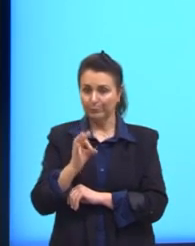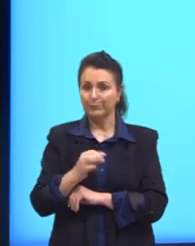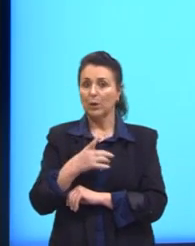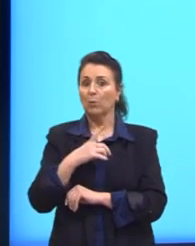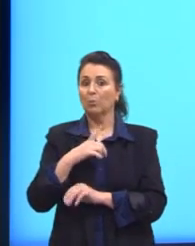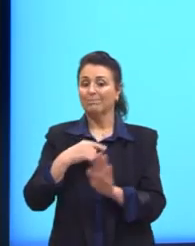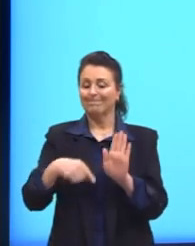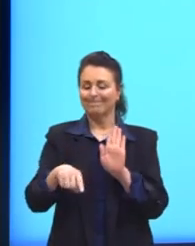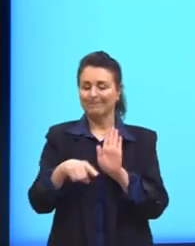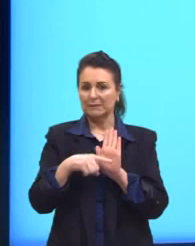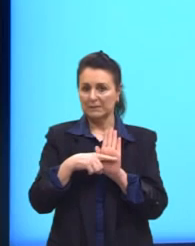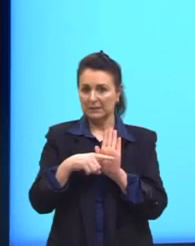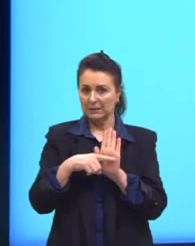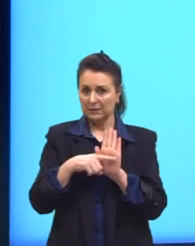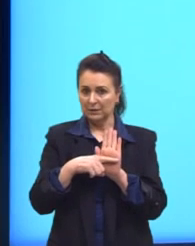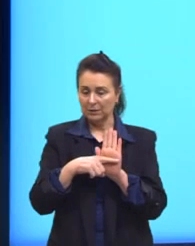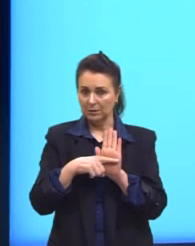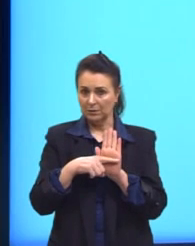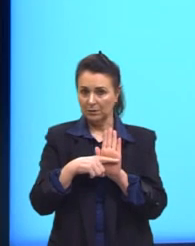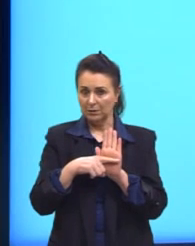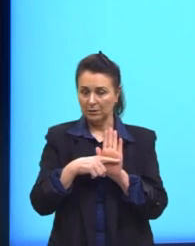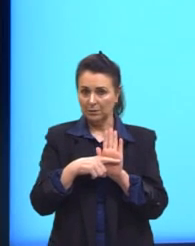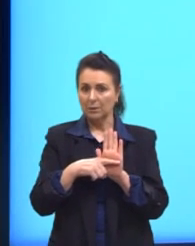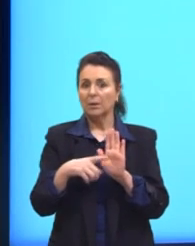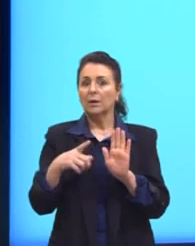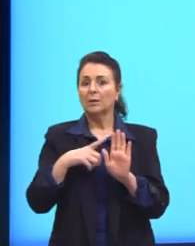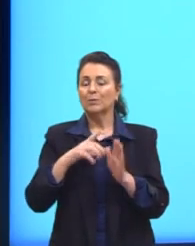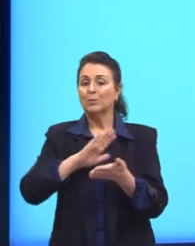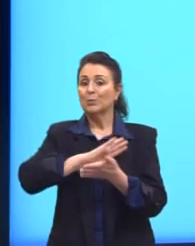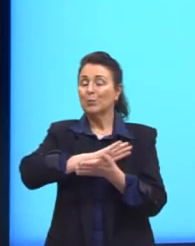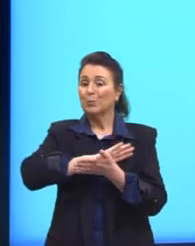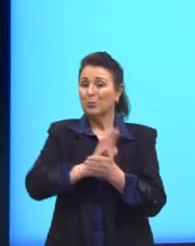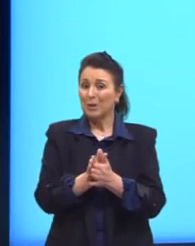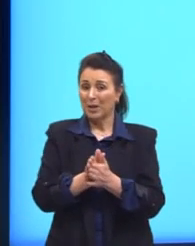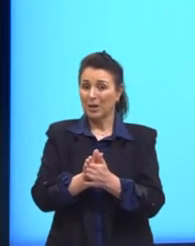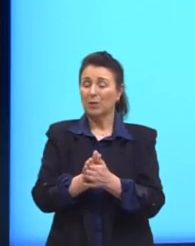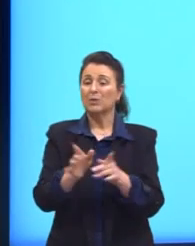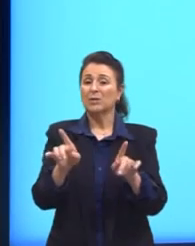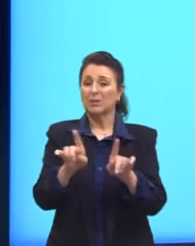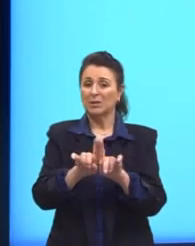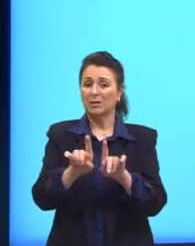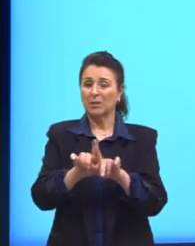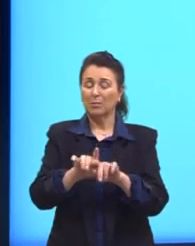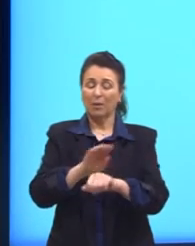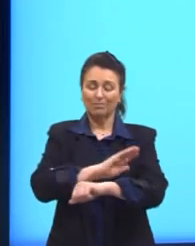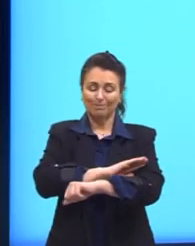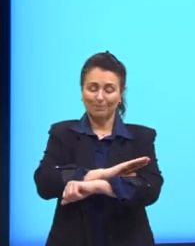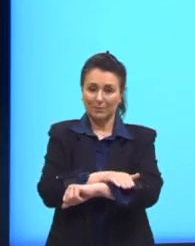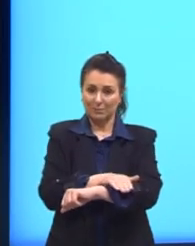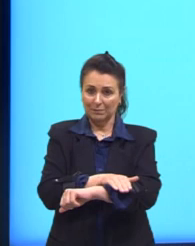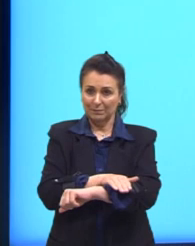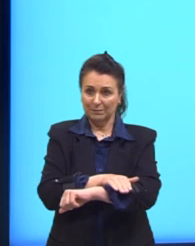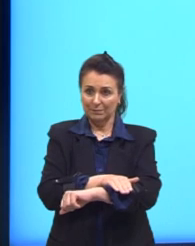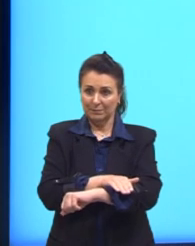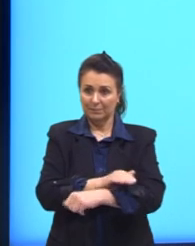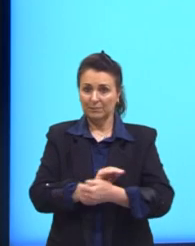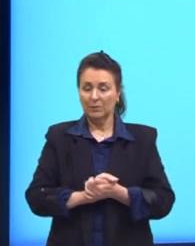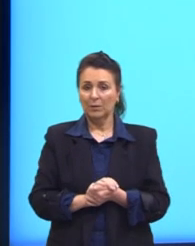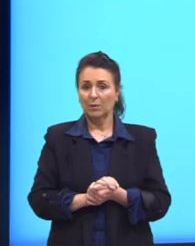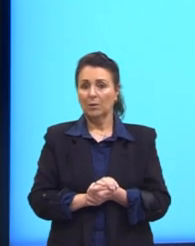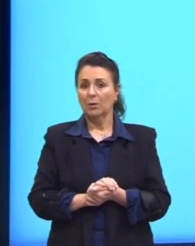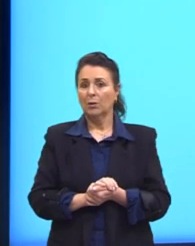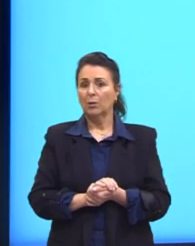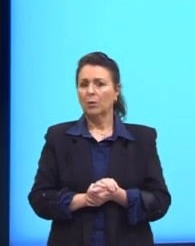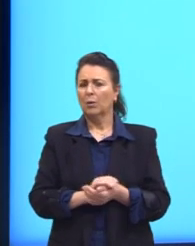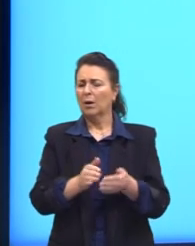negativa de exposição do preconceito e da discriminação. O que nos